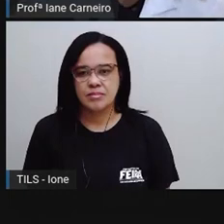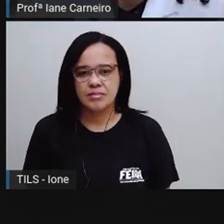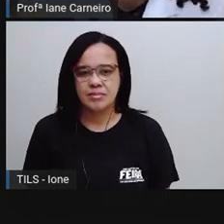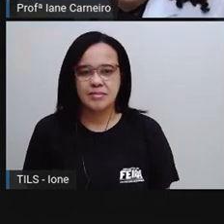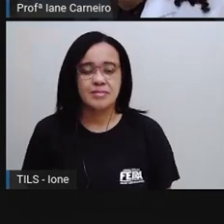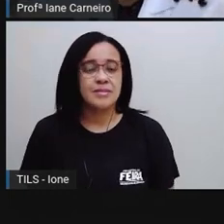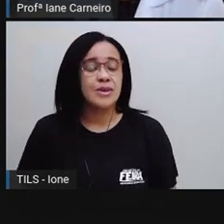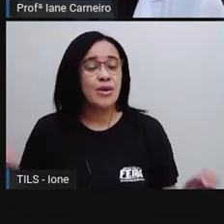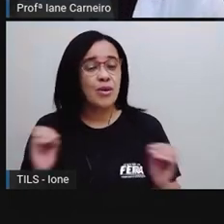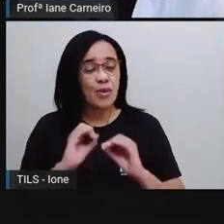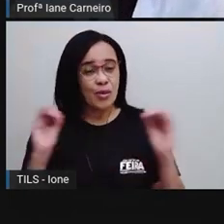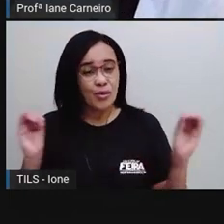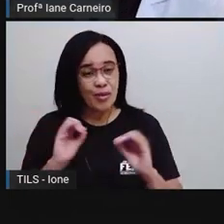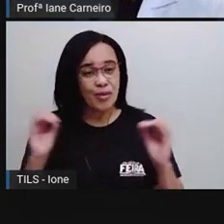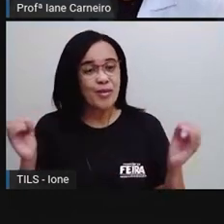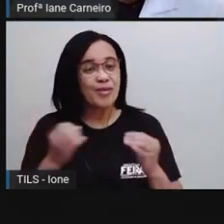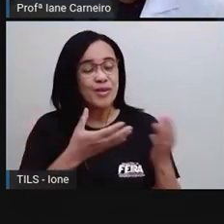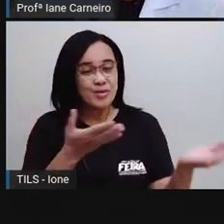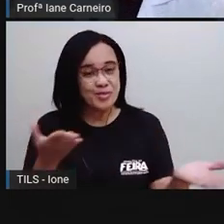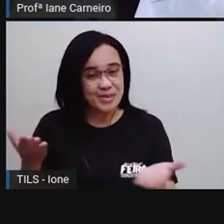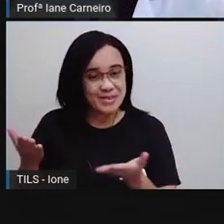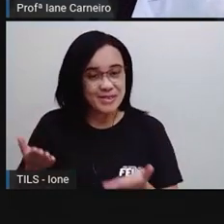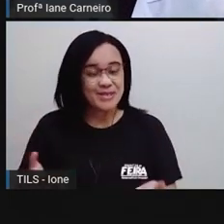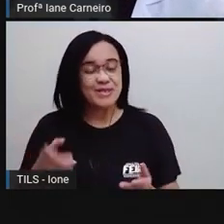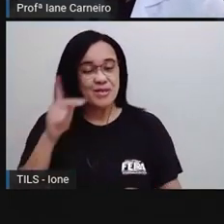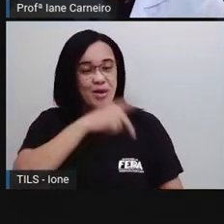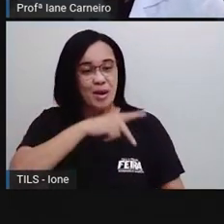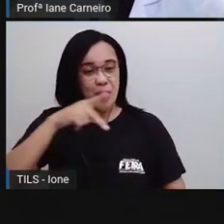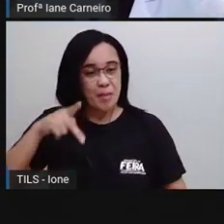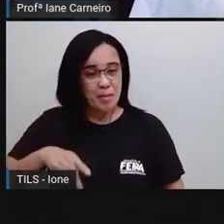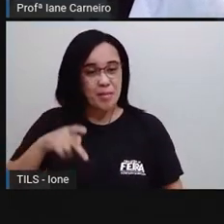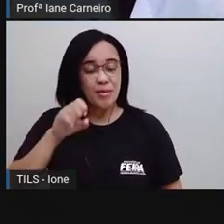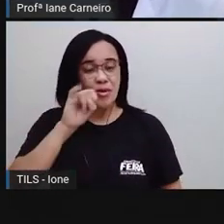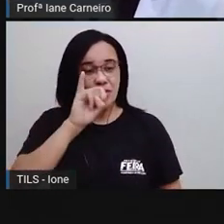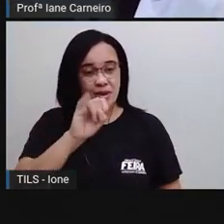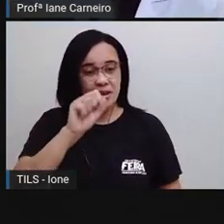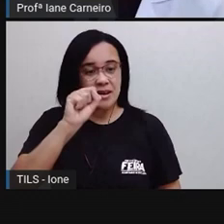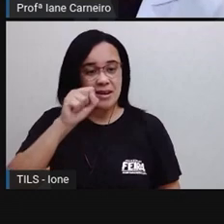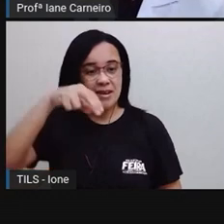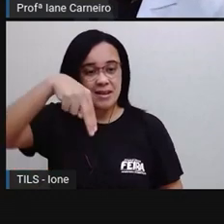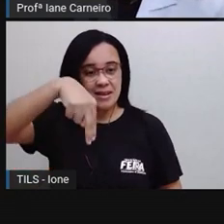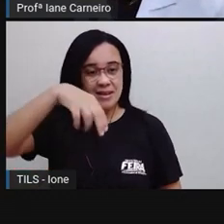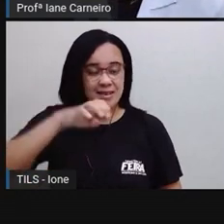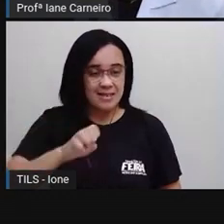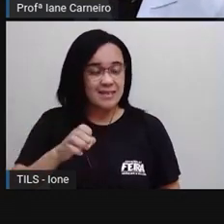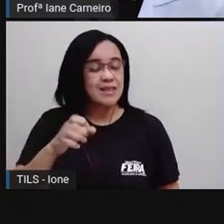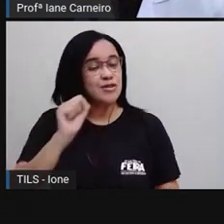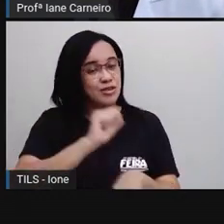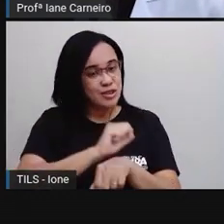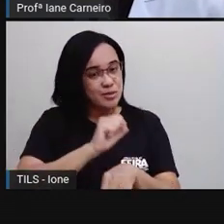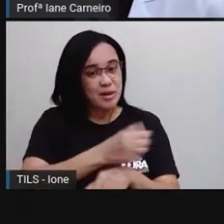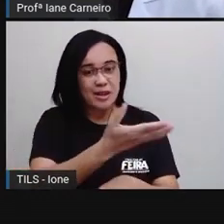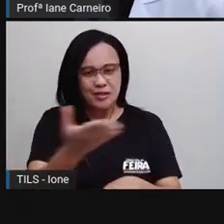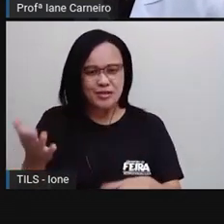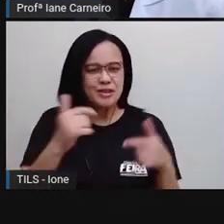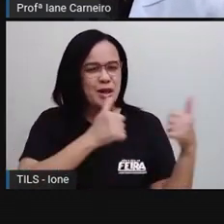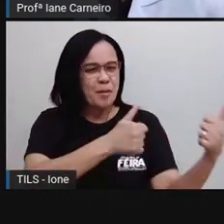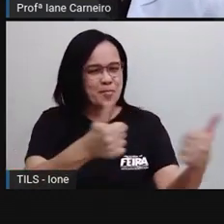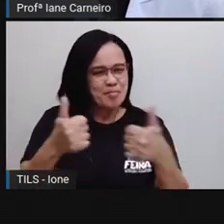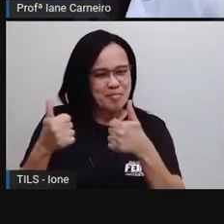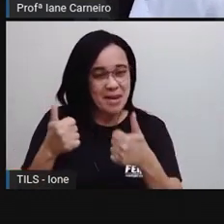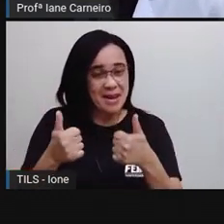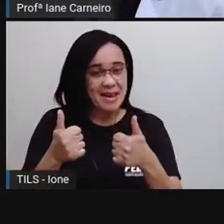Olá pessoal, aqui é a Proiane, como é que vocês estão? Espero que vocês estejam bem, tá certo? Eu tô aqui na